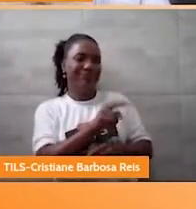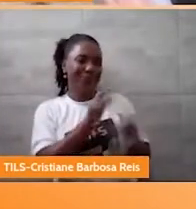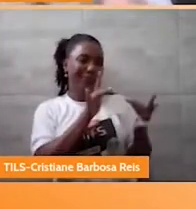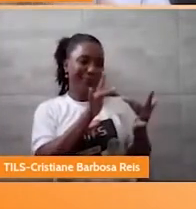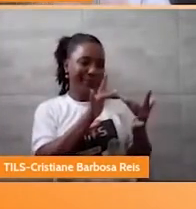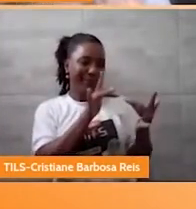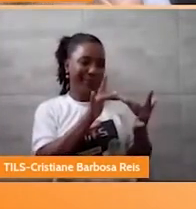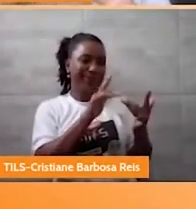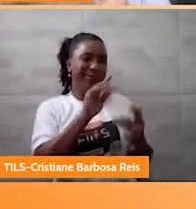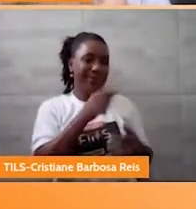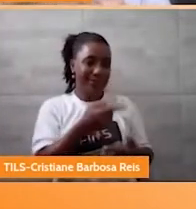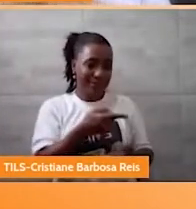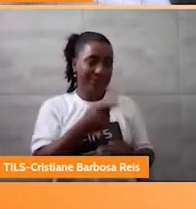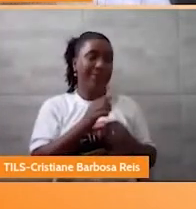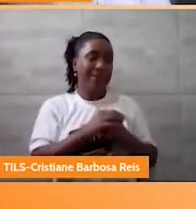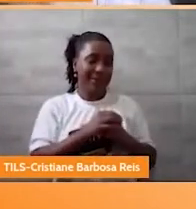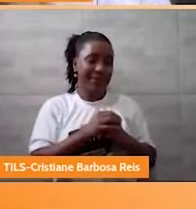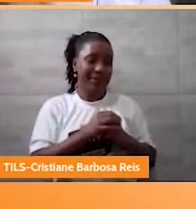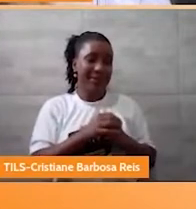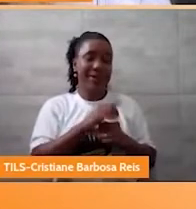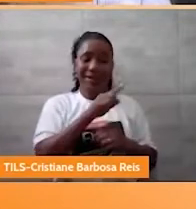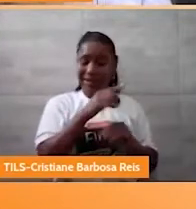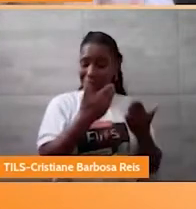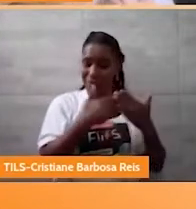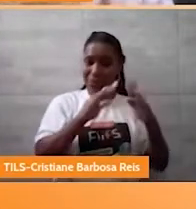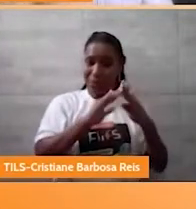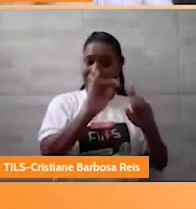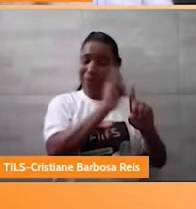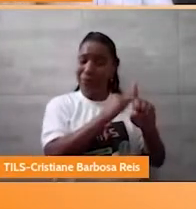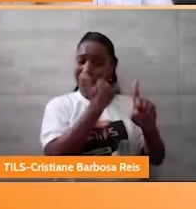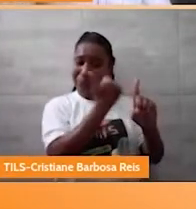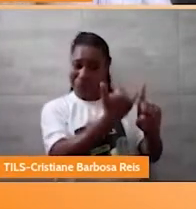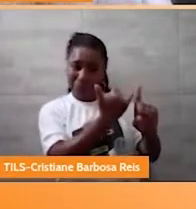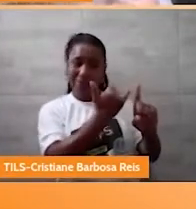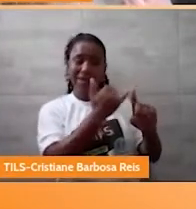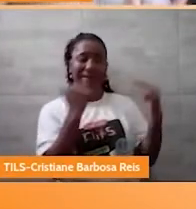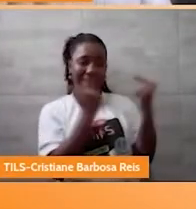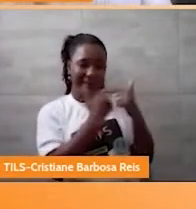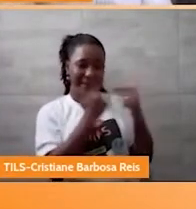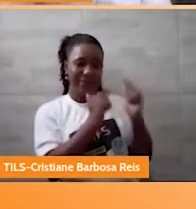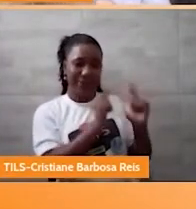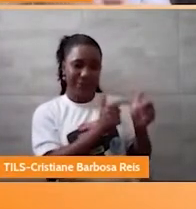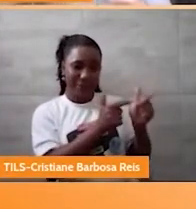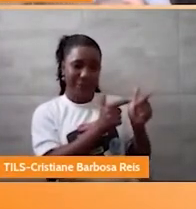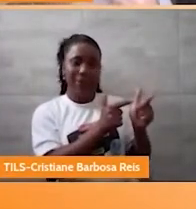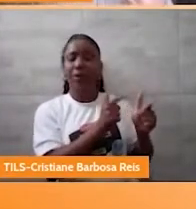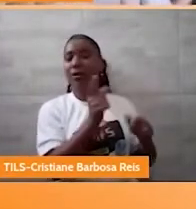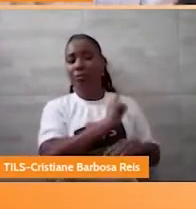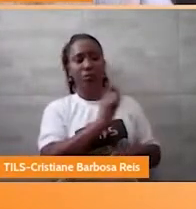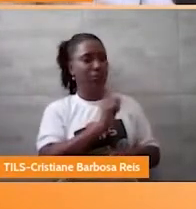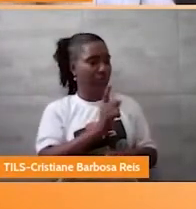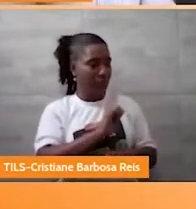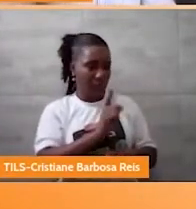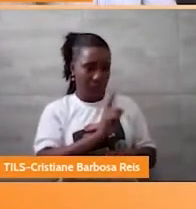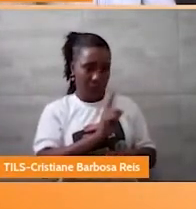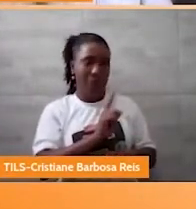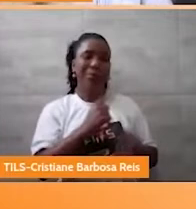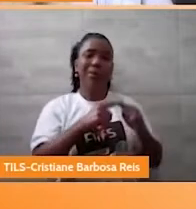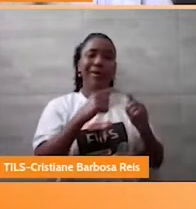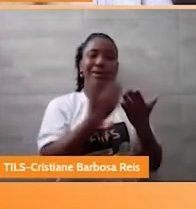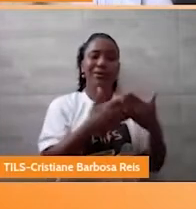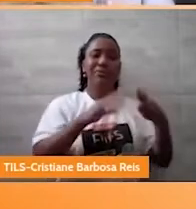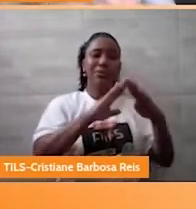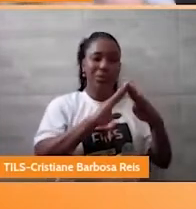tampão. Embora a Ana Lara não tenha sido vítima do bullying na escola. Porque a escola estava preparada para lidar com essas diferenças. E trabalhar com as diferenças